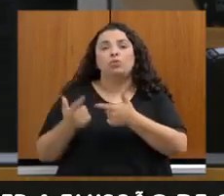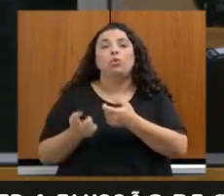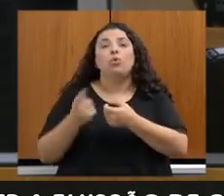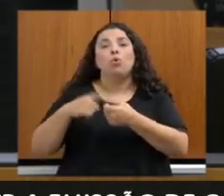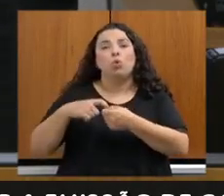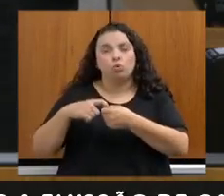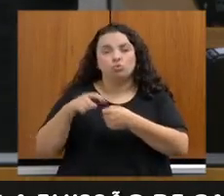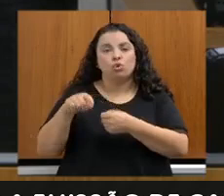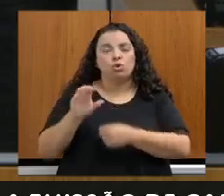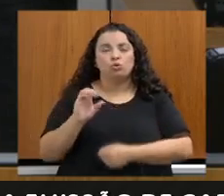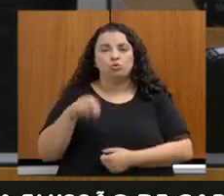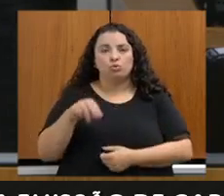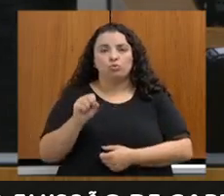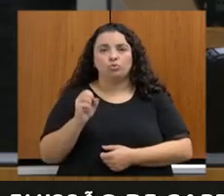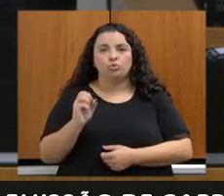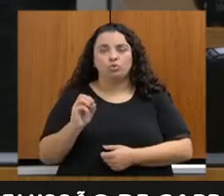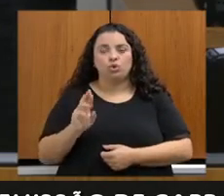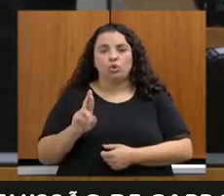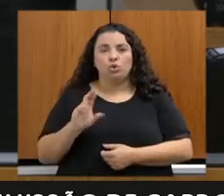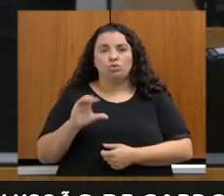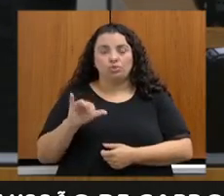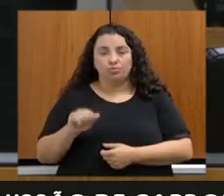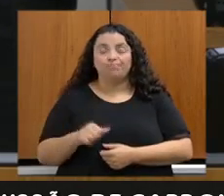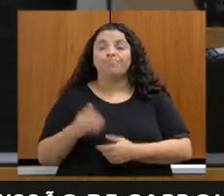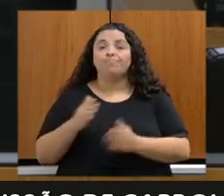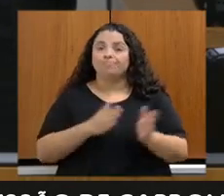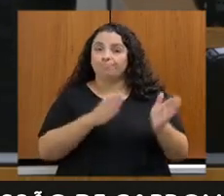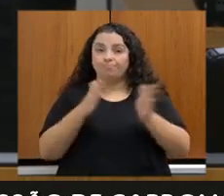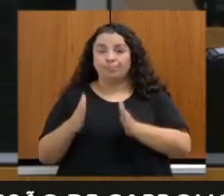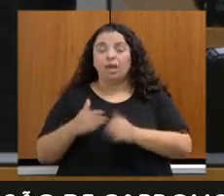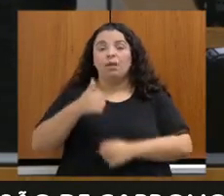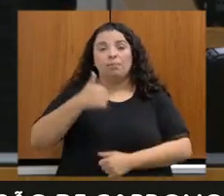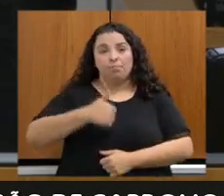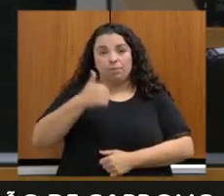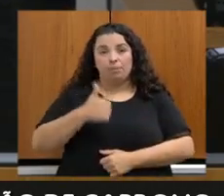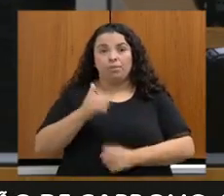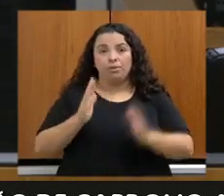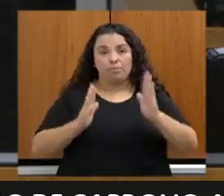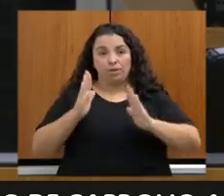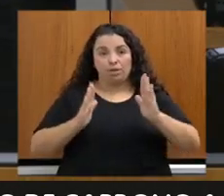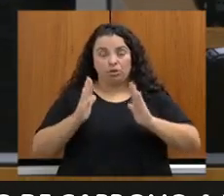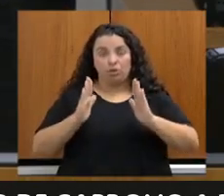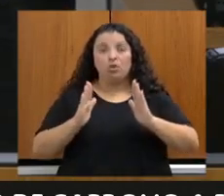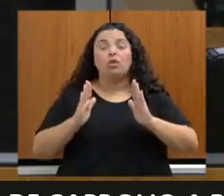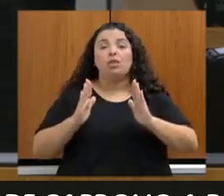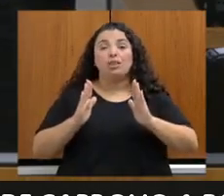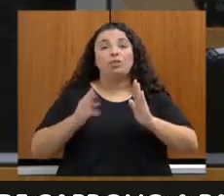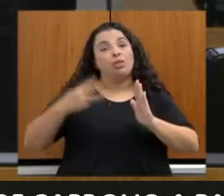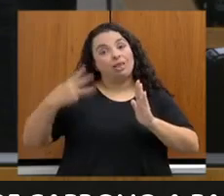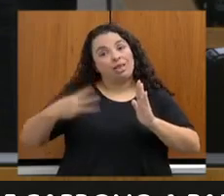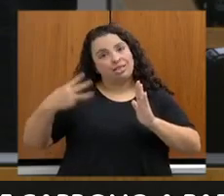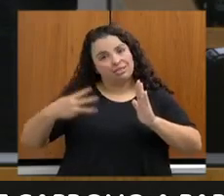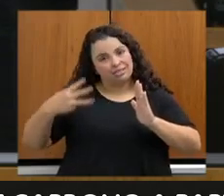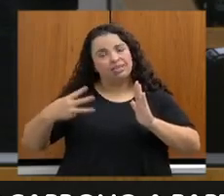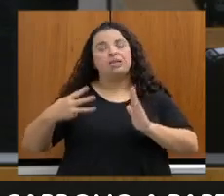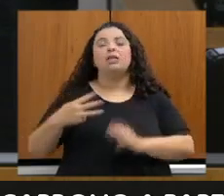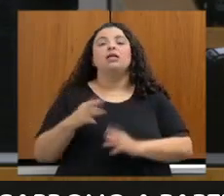Passa-se a primeira fase da terceira parte da reunião, que compreende a audiência pública.